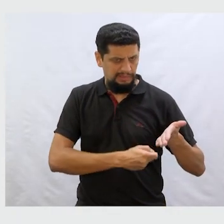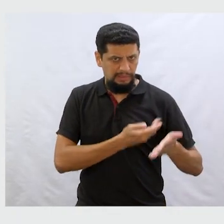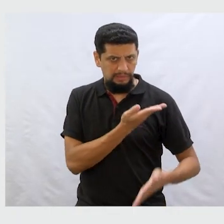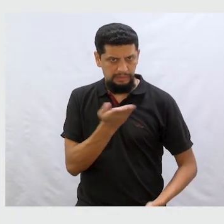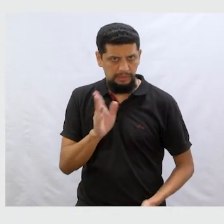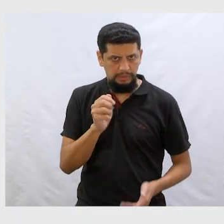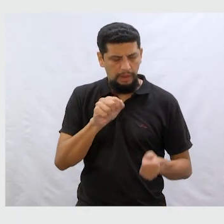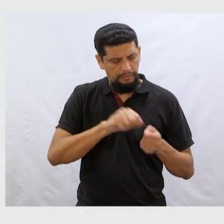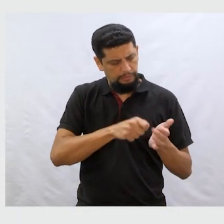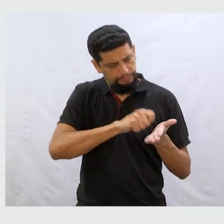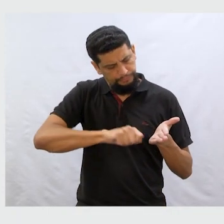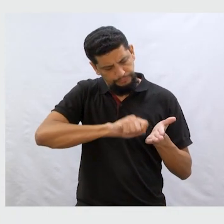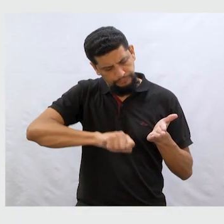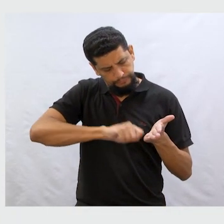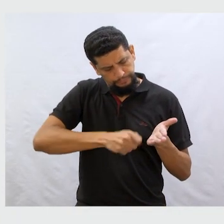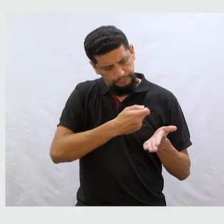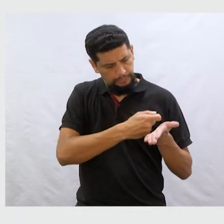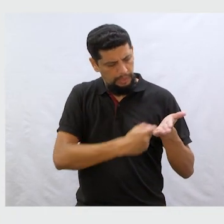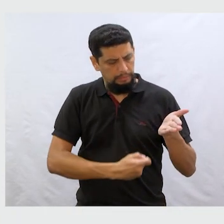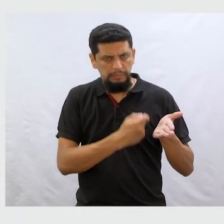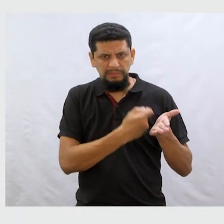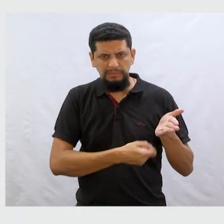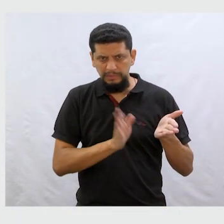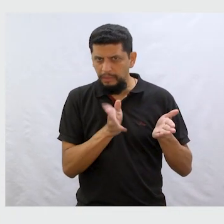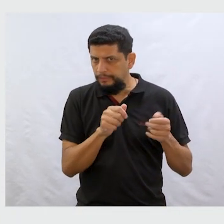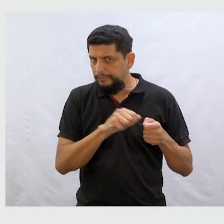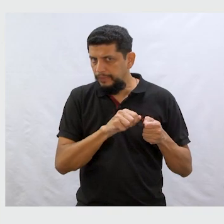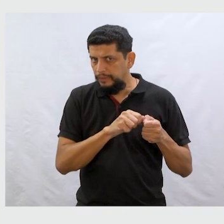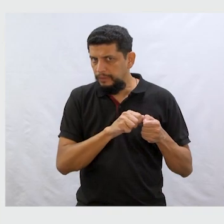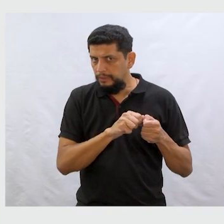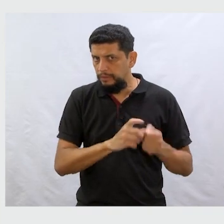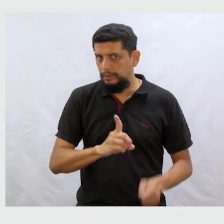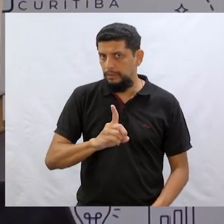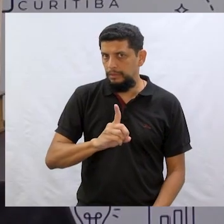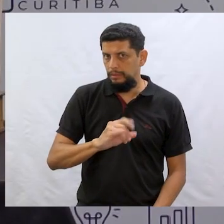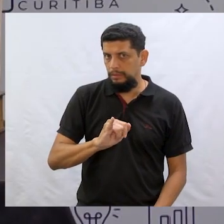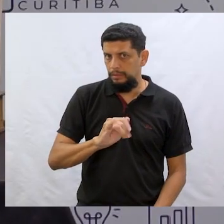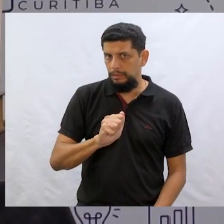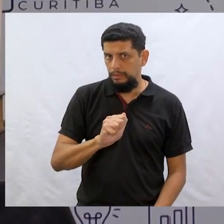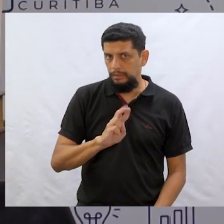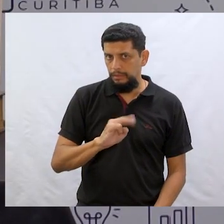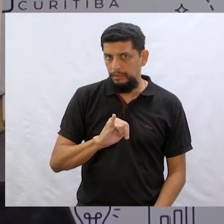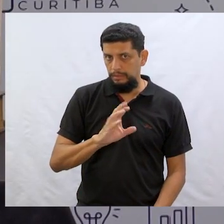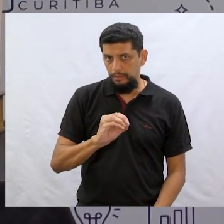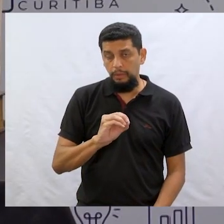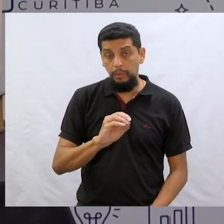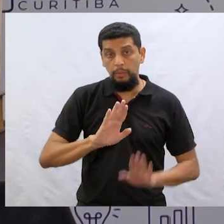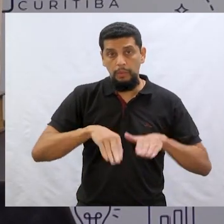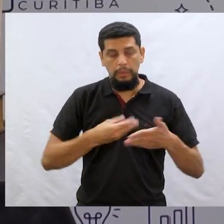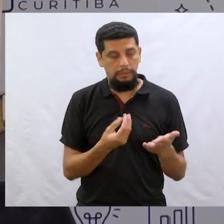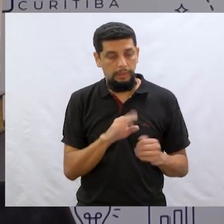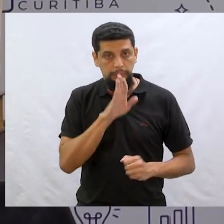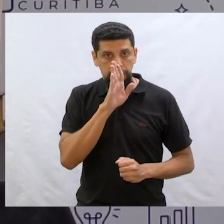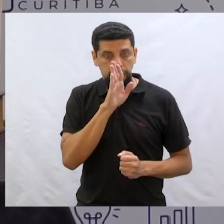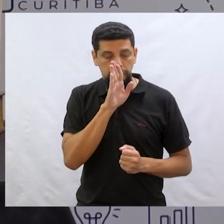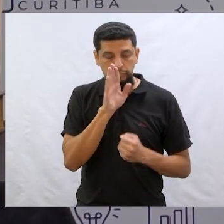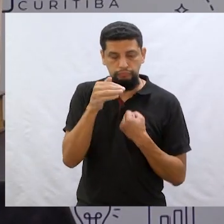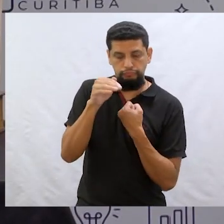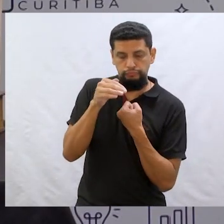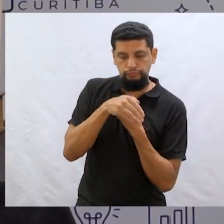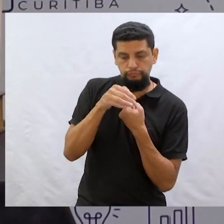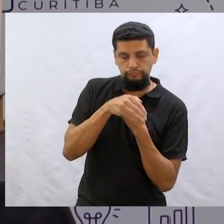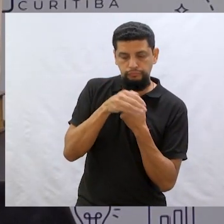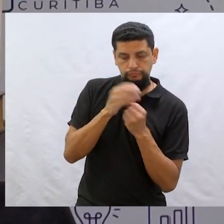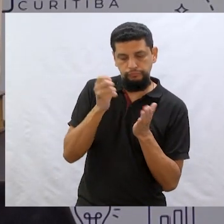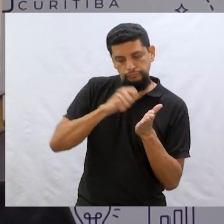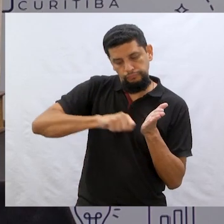Você aí, já fez algum diário? Você conhece o que é o diário? O diário é assim, ó. Quando você quer colocar os segredos,